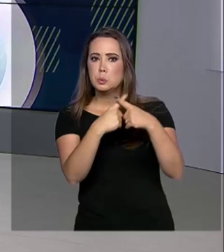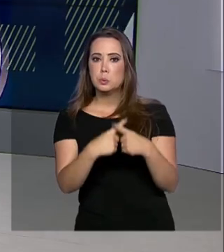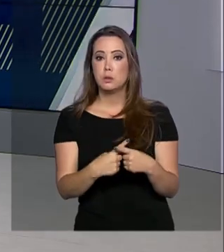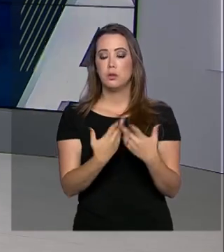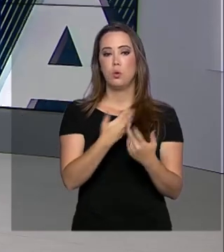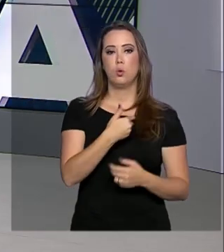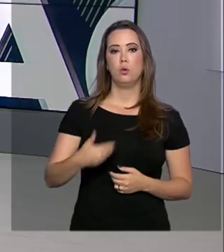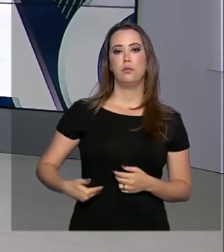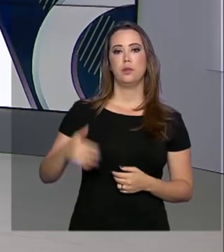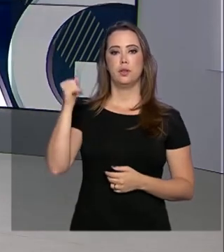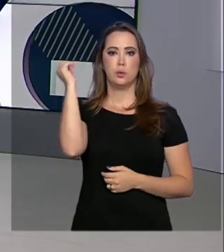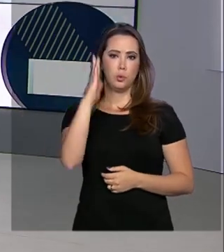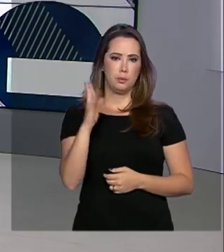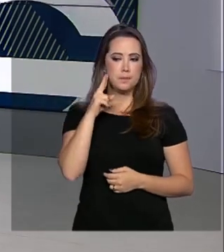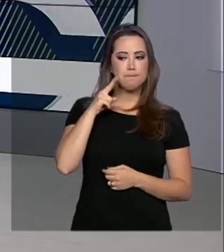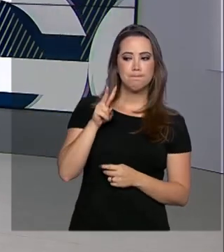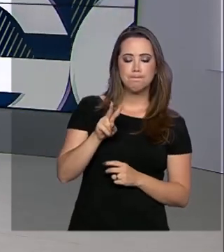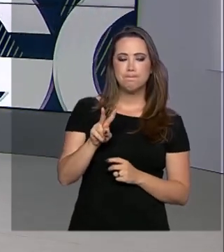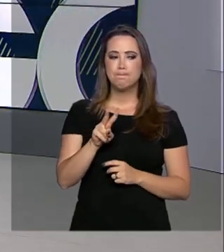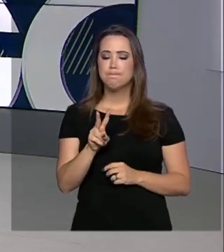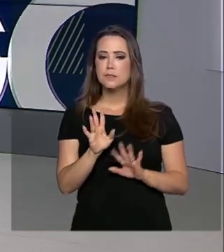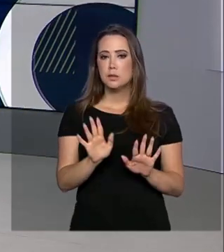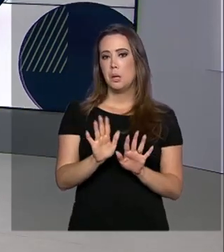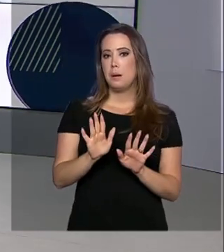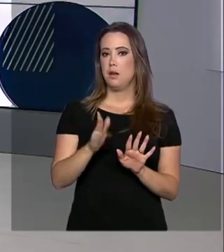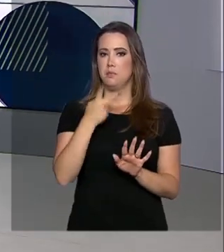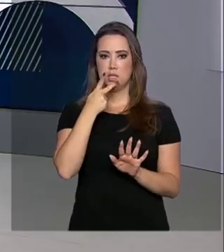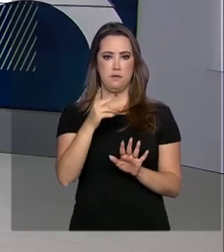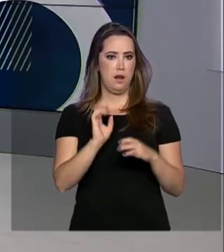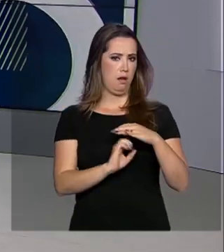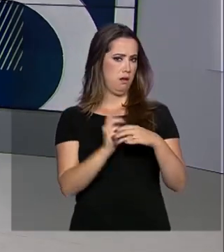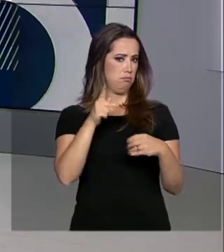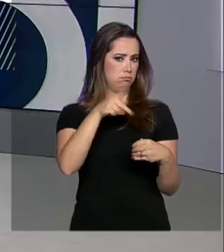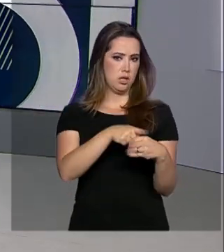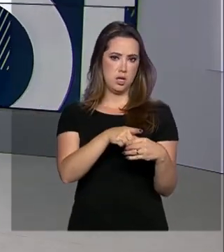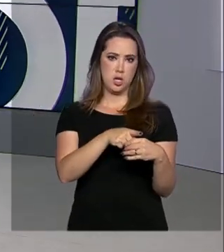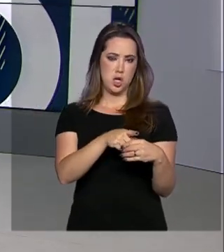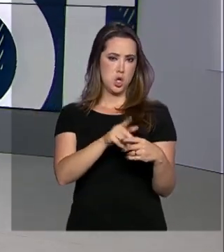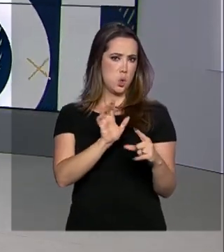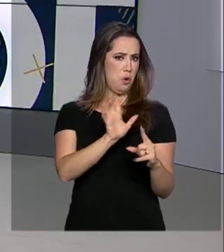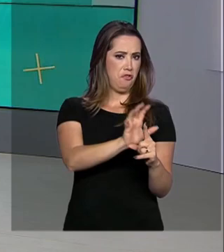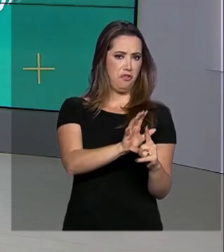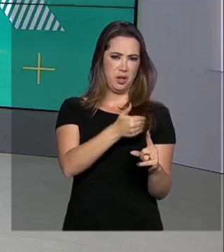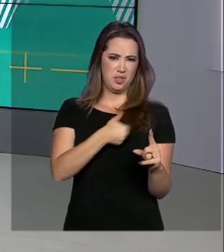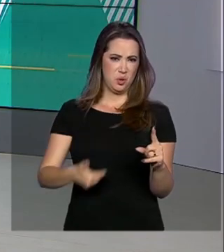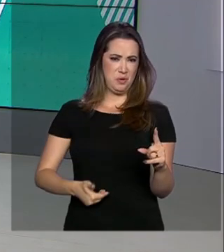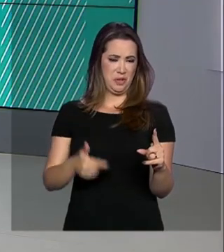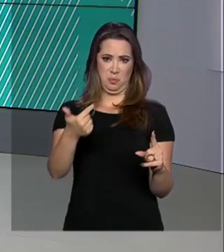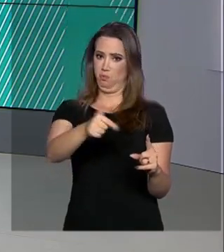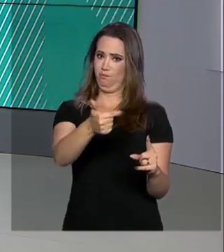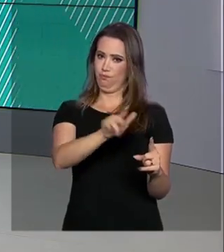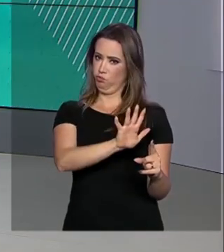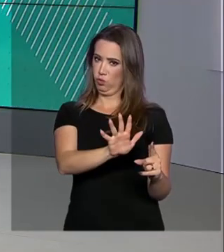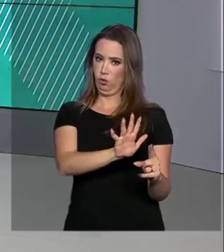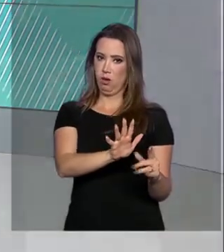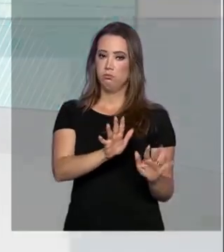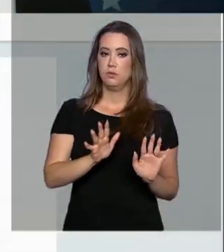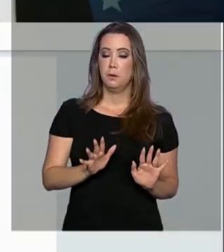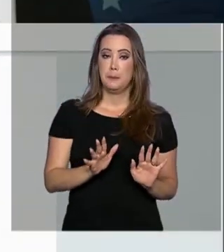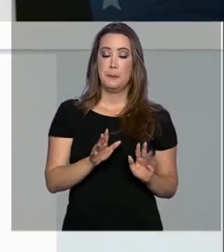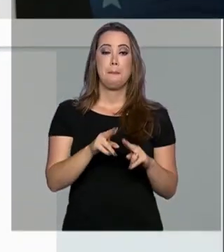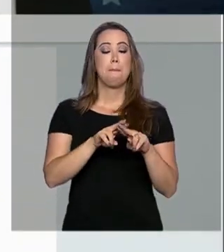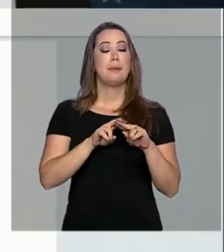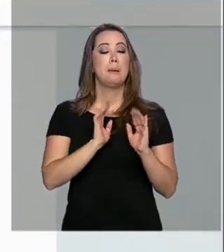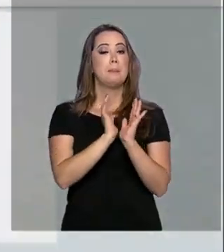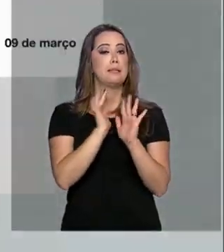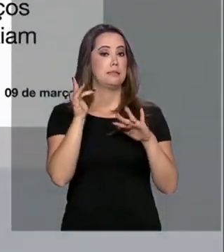e afirma que a Petrobras não sofre qualquer interferência do governo. Pelas redes sociais, o presidente Jair Bolsonaro disse